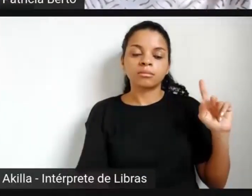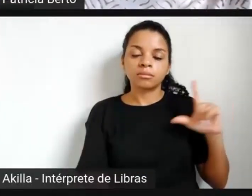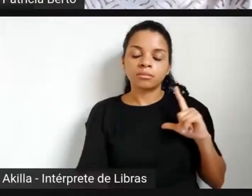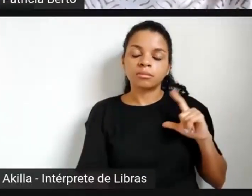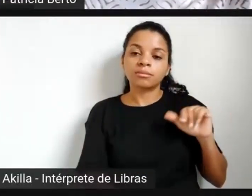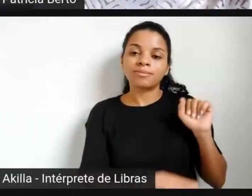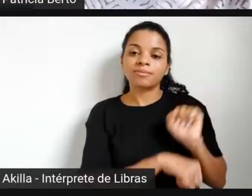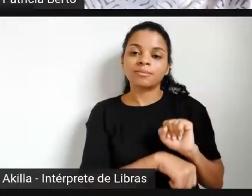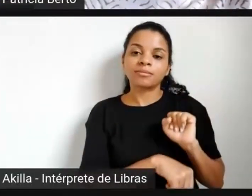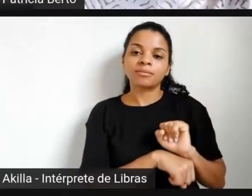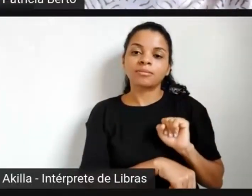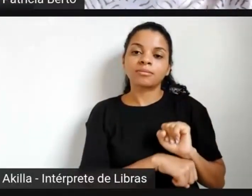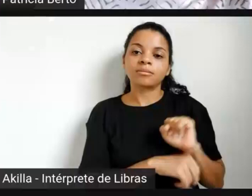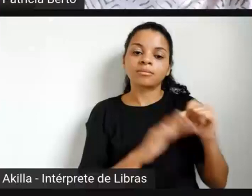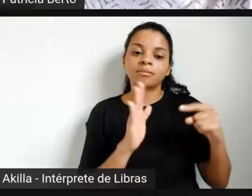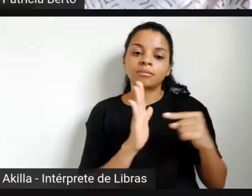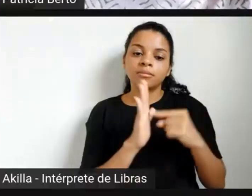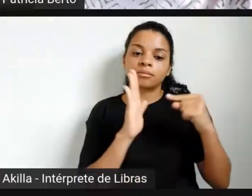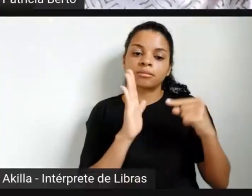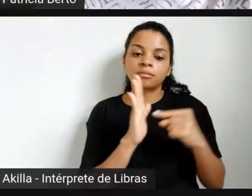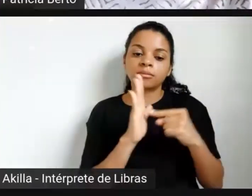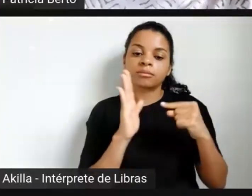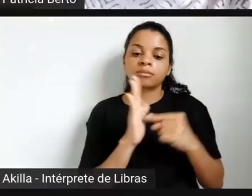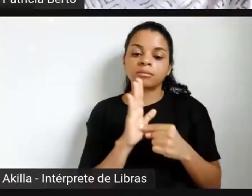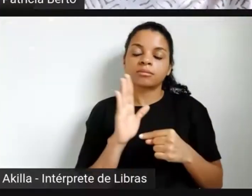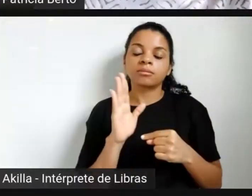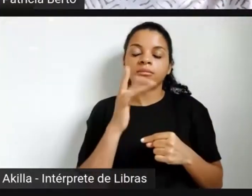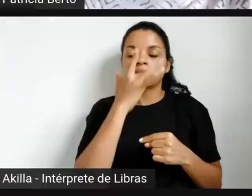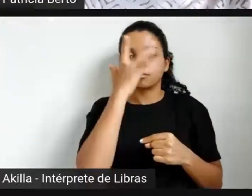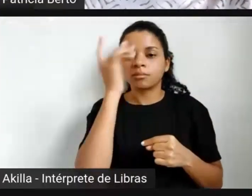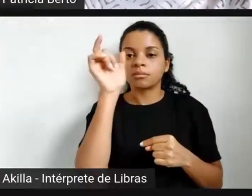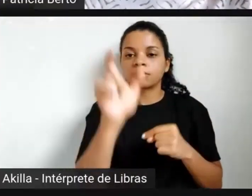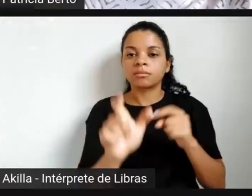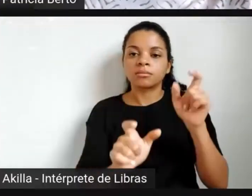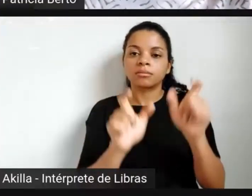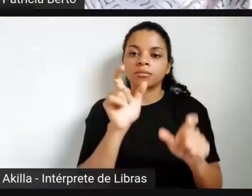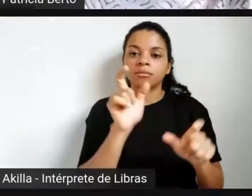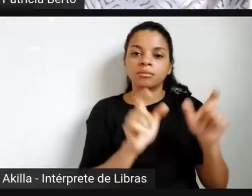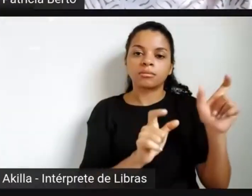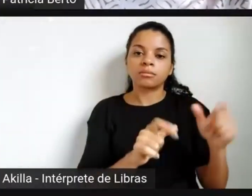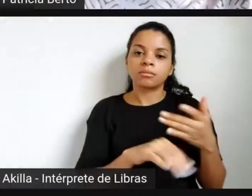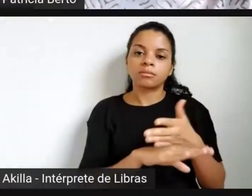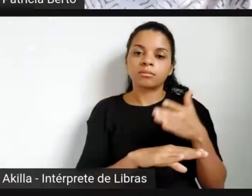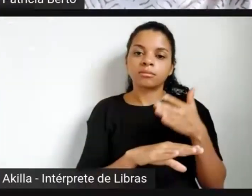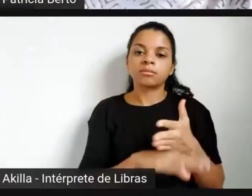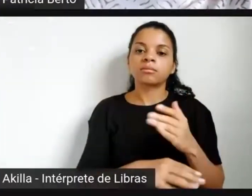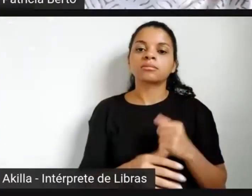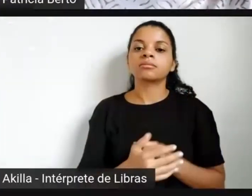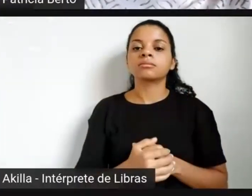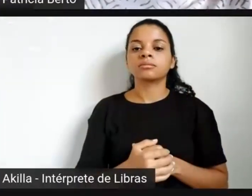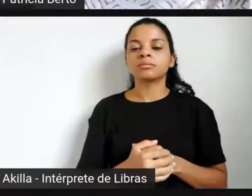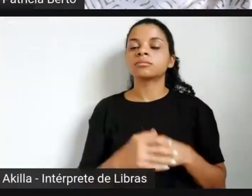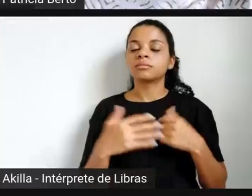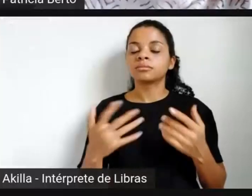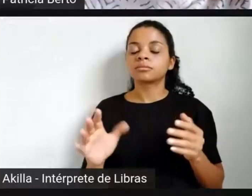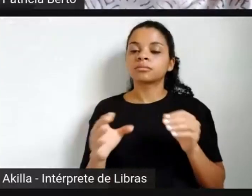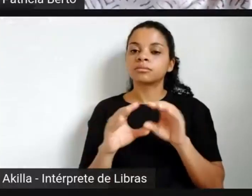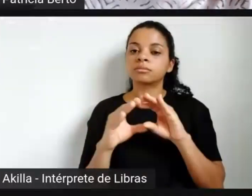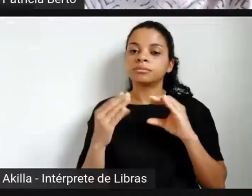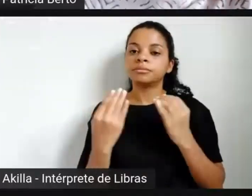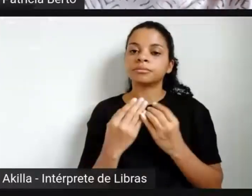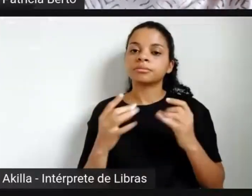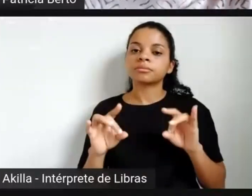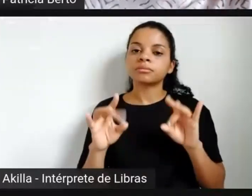E aí, essa comissão especial, ela se torna pública e as lideranças